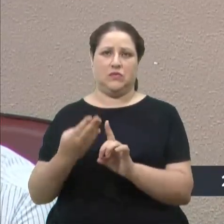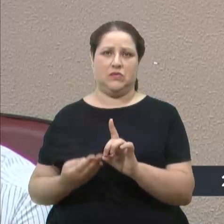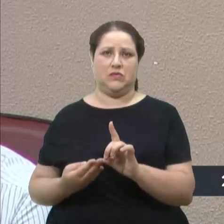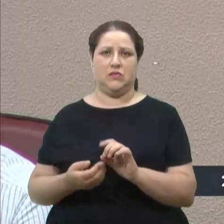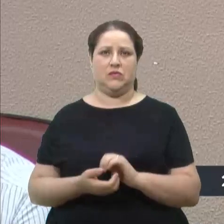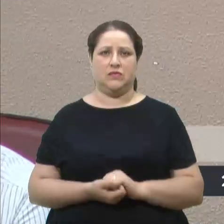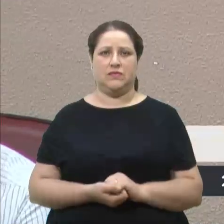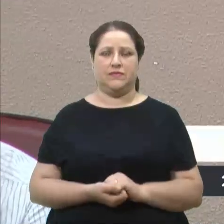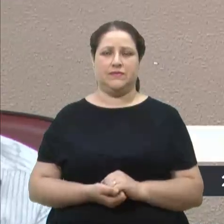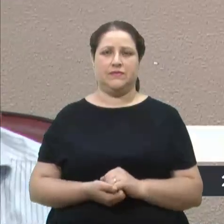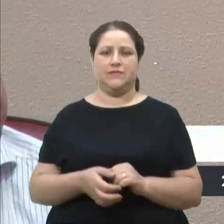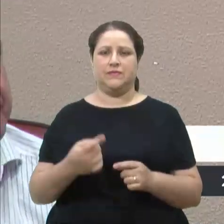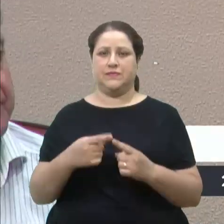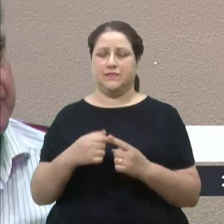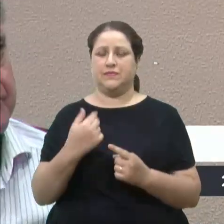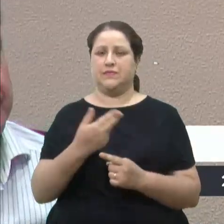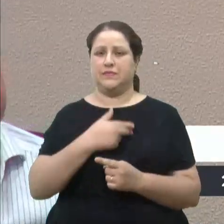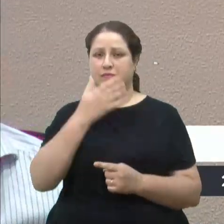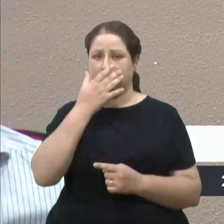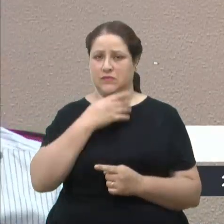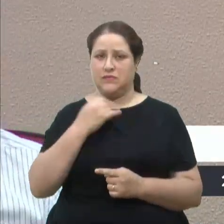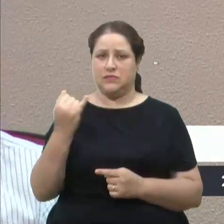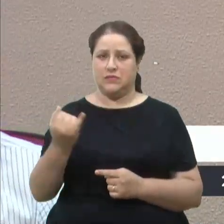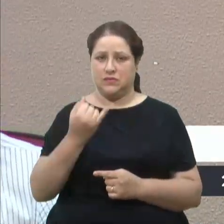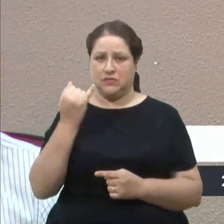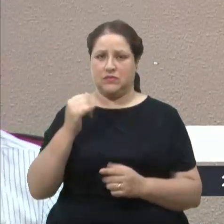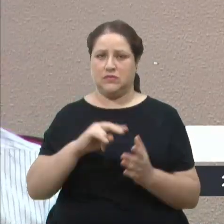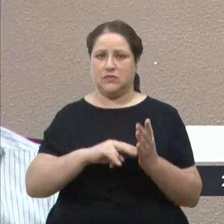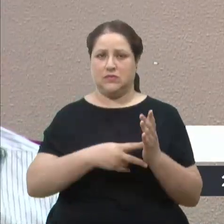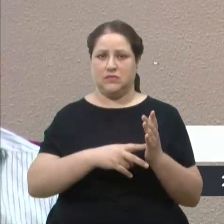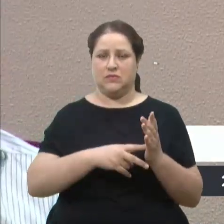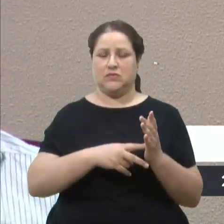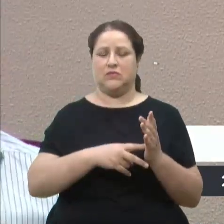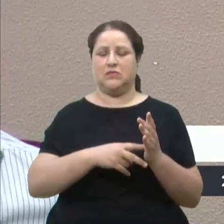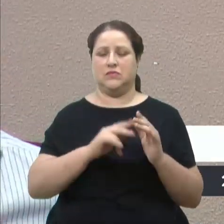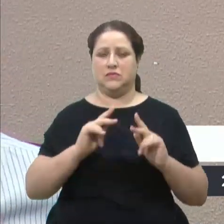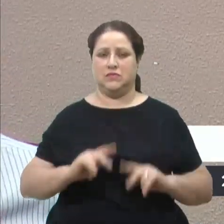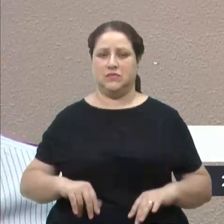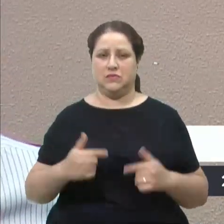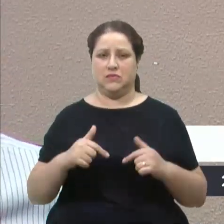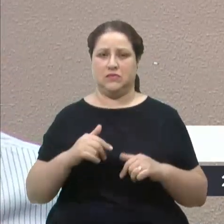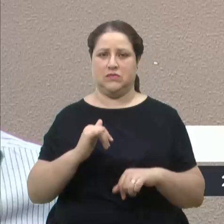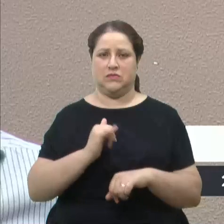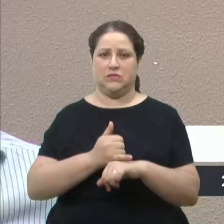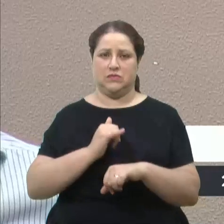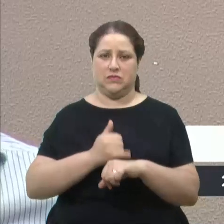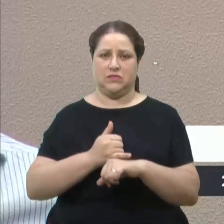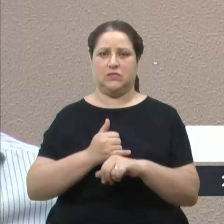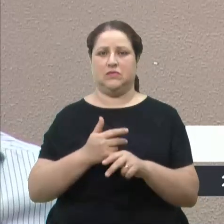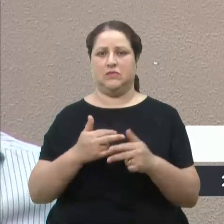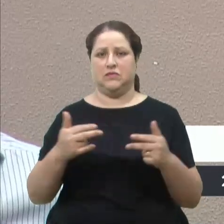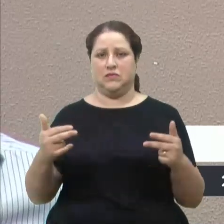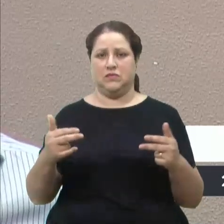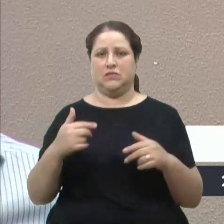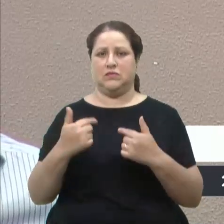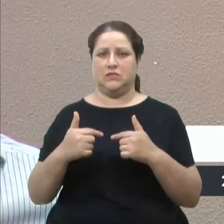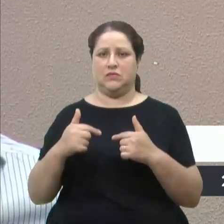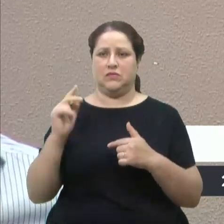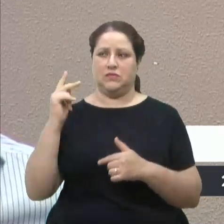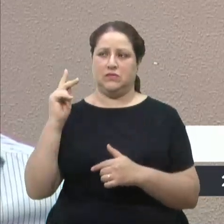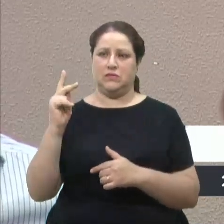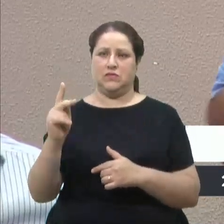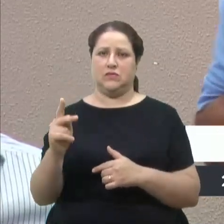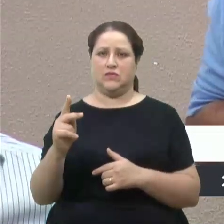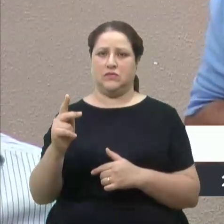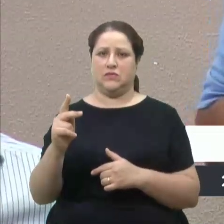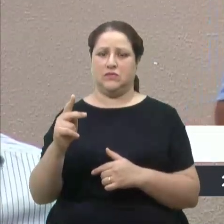porque nós achamos a importância do Sindicato dos Trabalhadores do Meta Lúcio, o trabalho que vem fazendo para a história da nossa cidade e